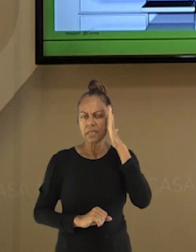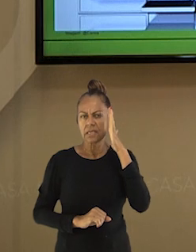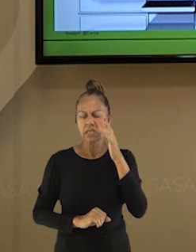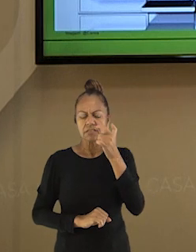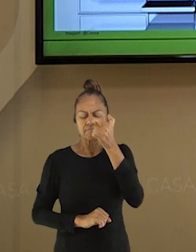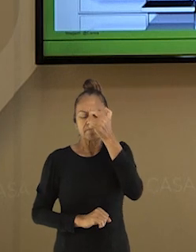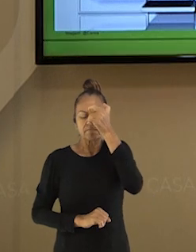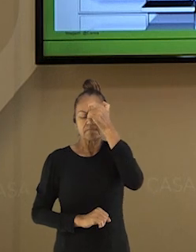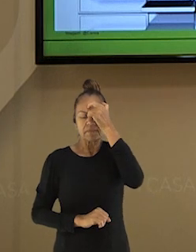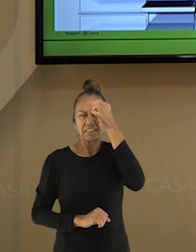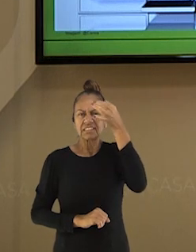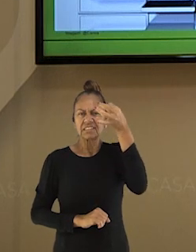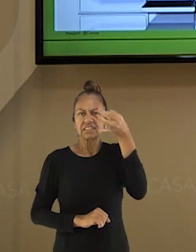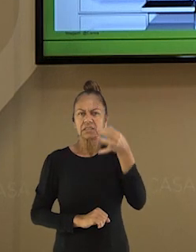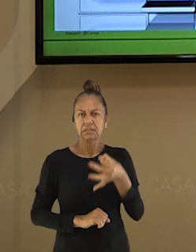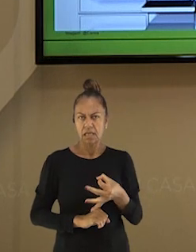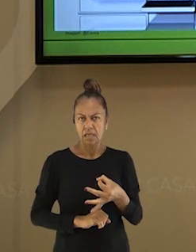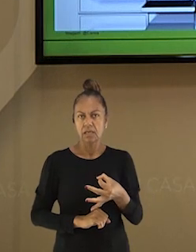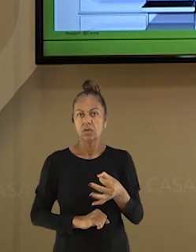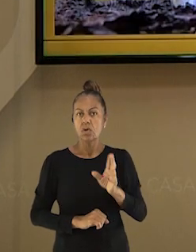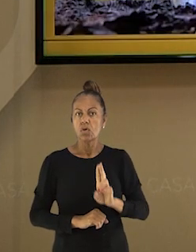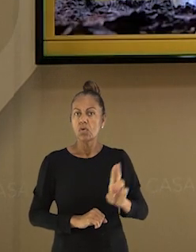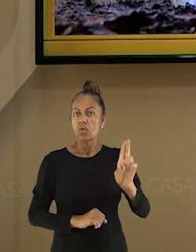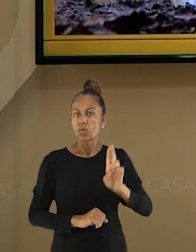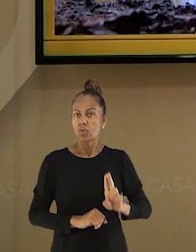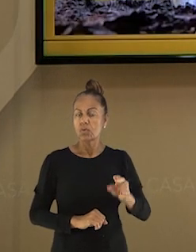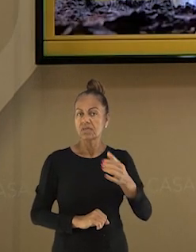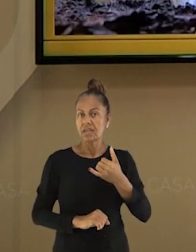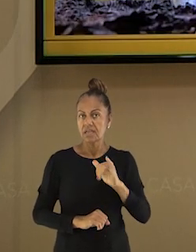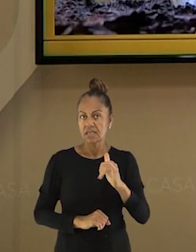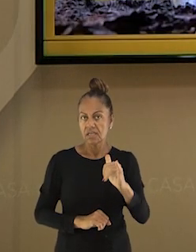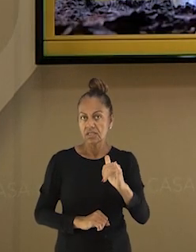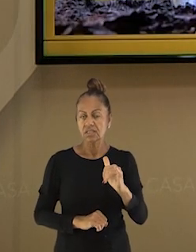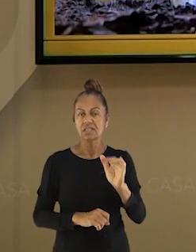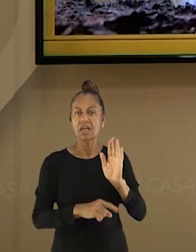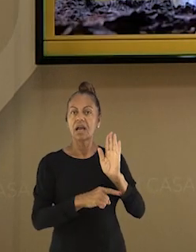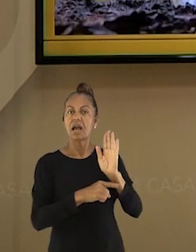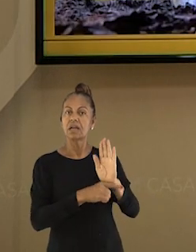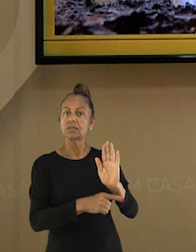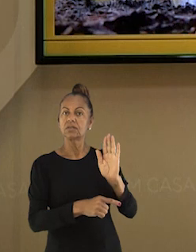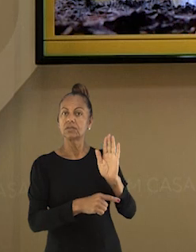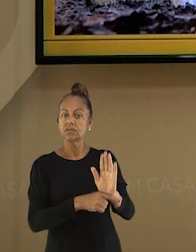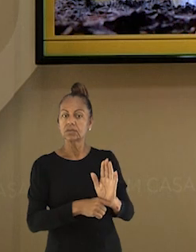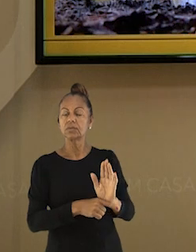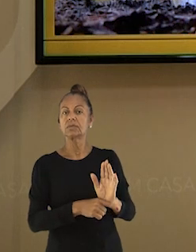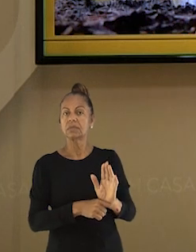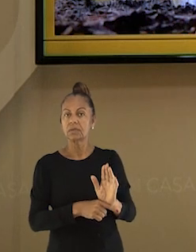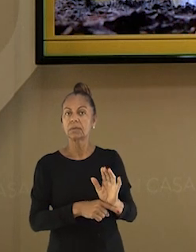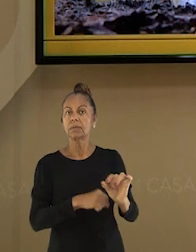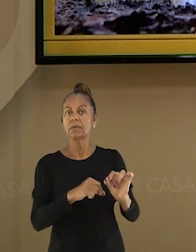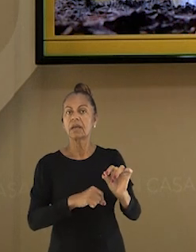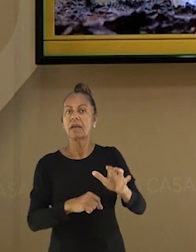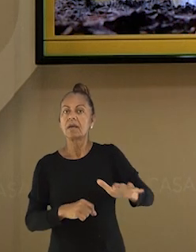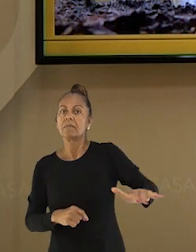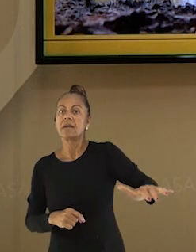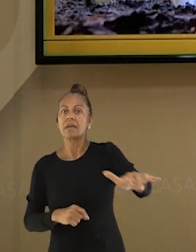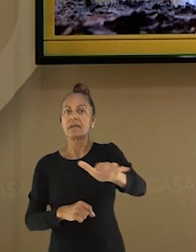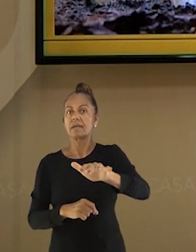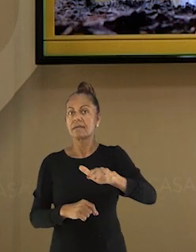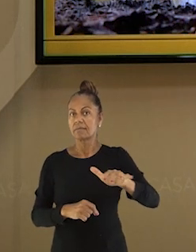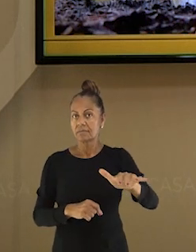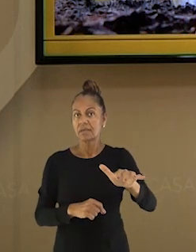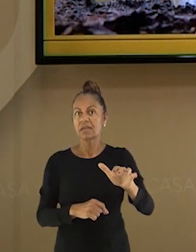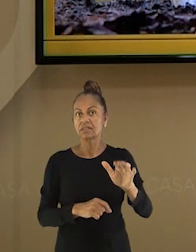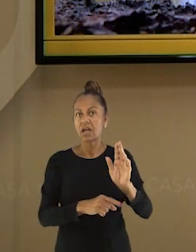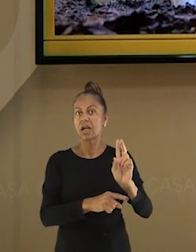a longo prazo. Você sabia que o consumo consciente de energia elétrica colabora na proteção